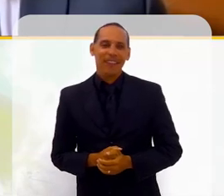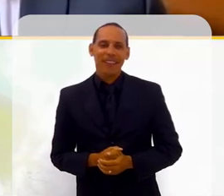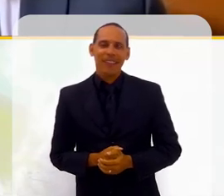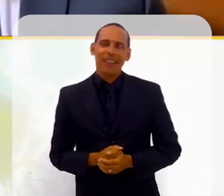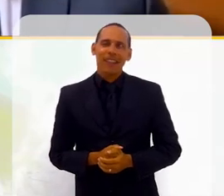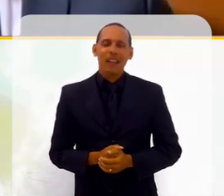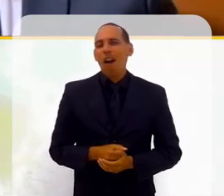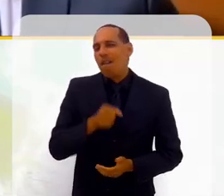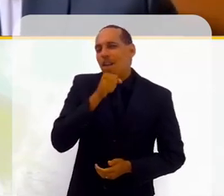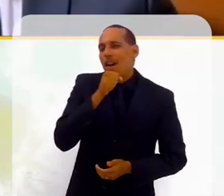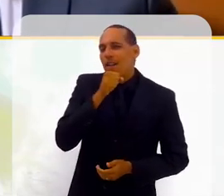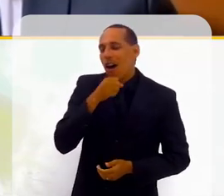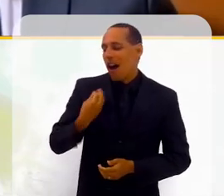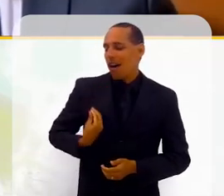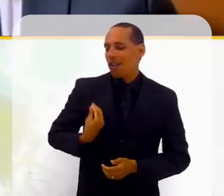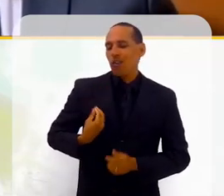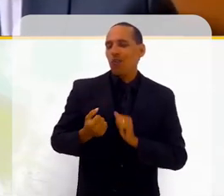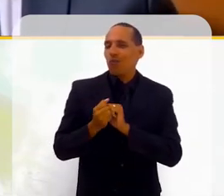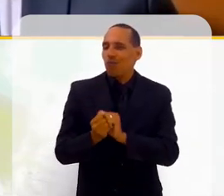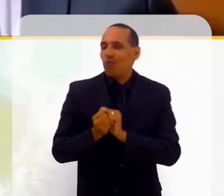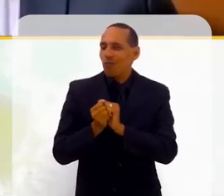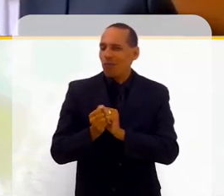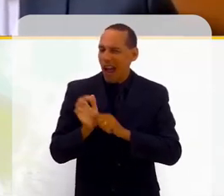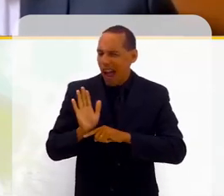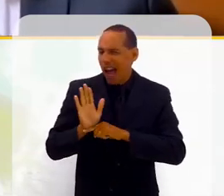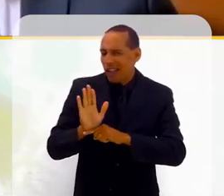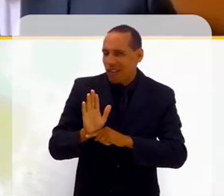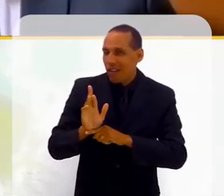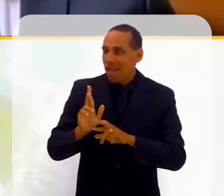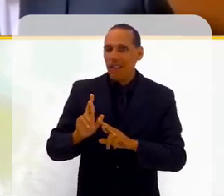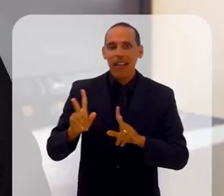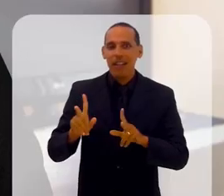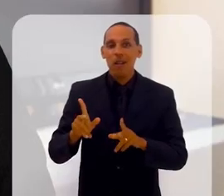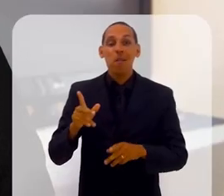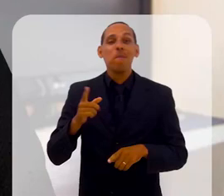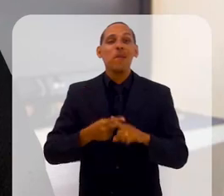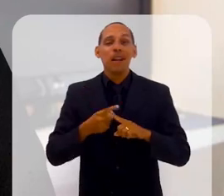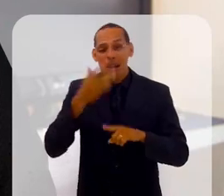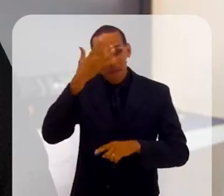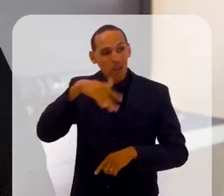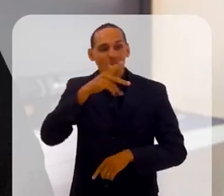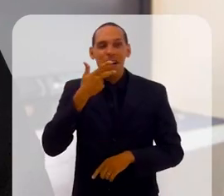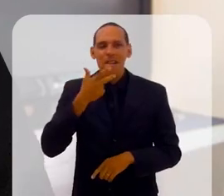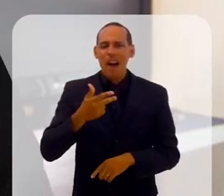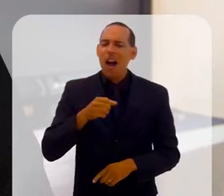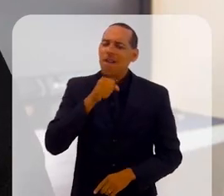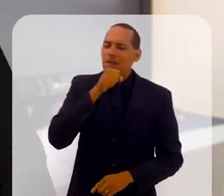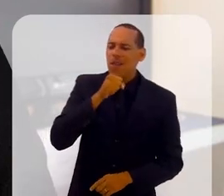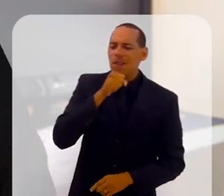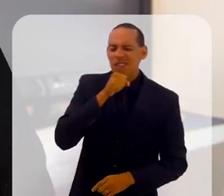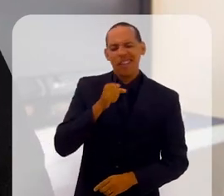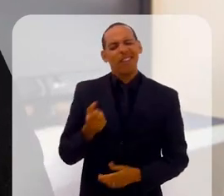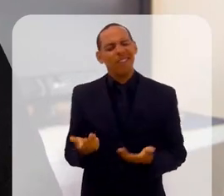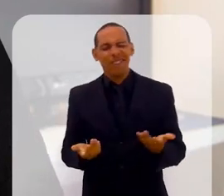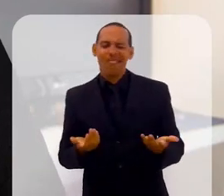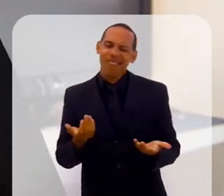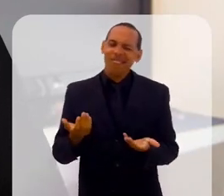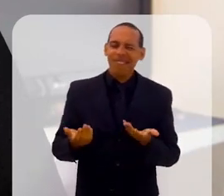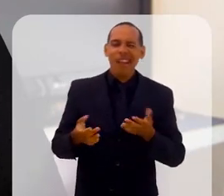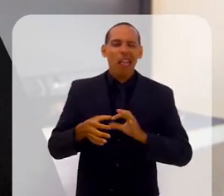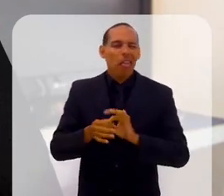E morar com a avó fez diferença, assim, para você? Porque sempre dizem que, ah, avô, avó é mais assim,